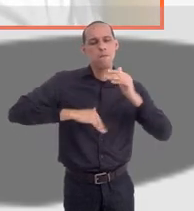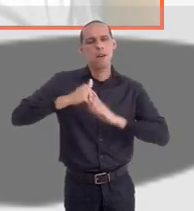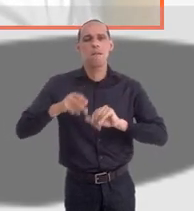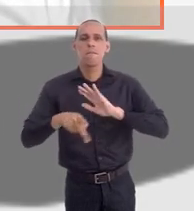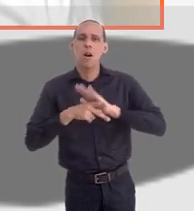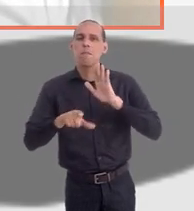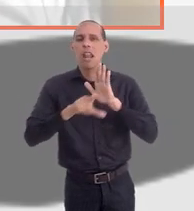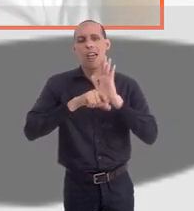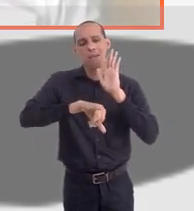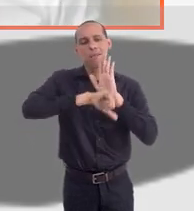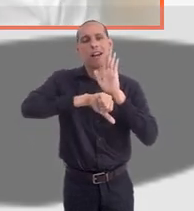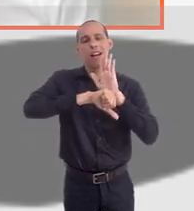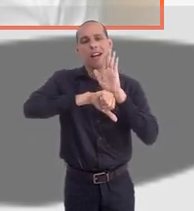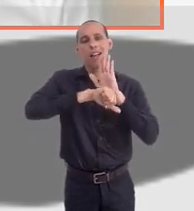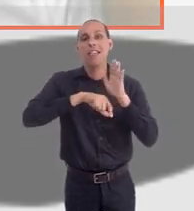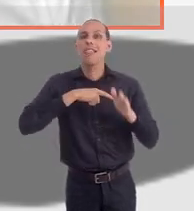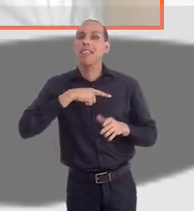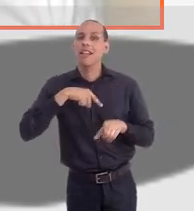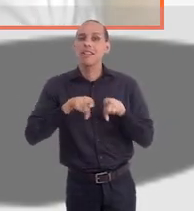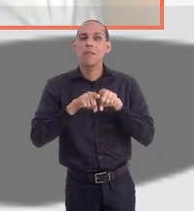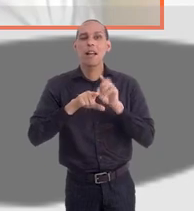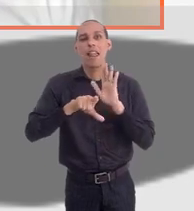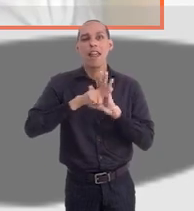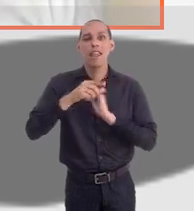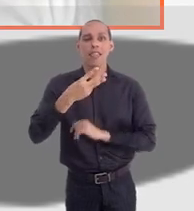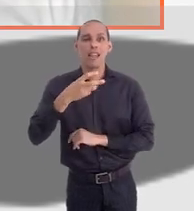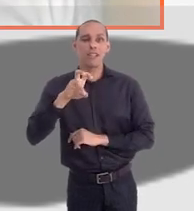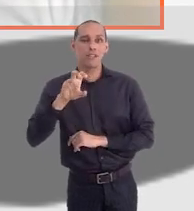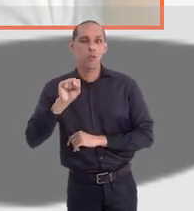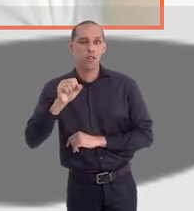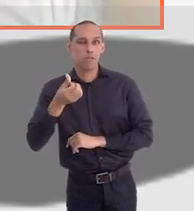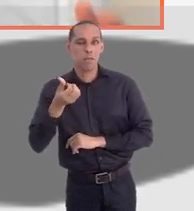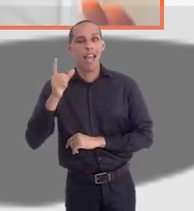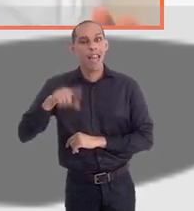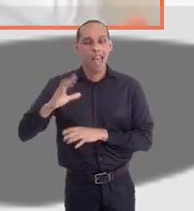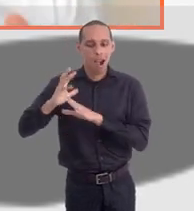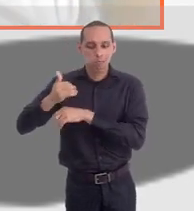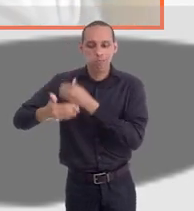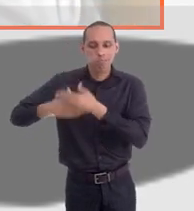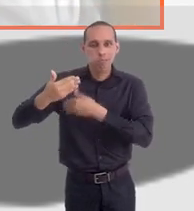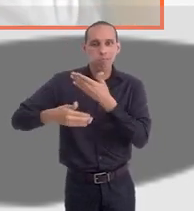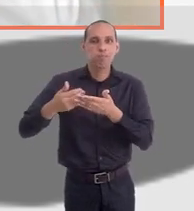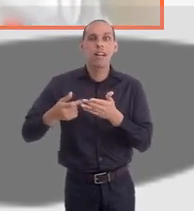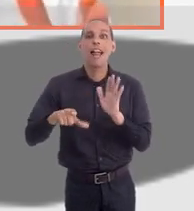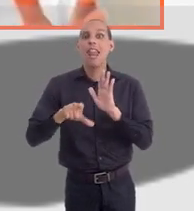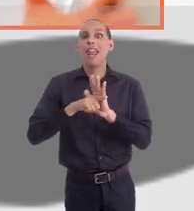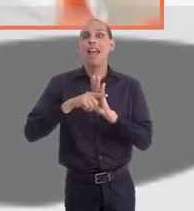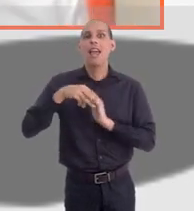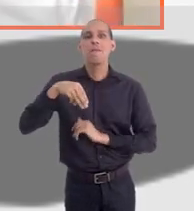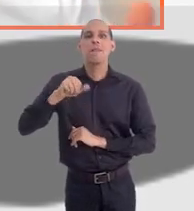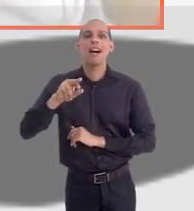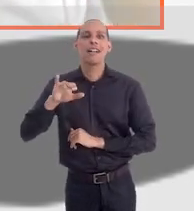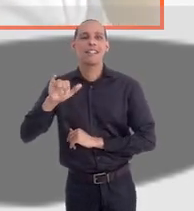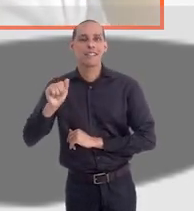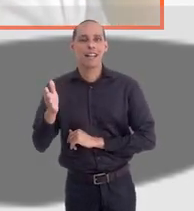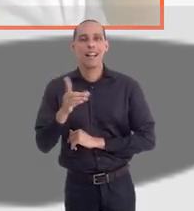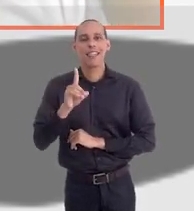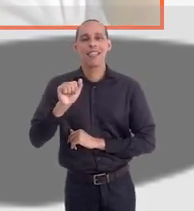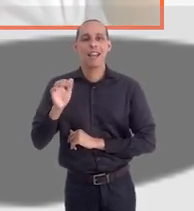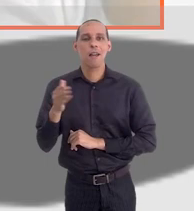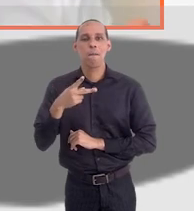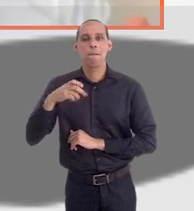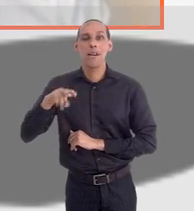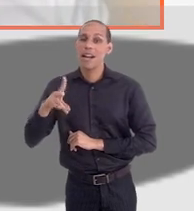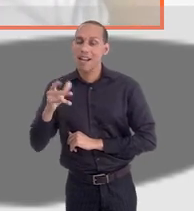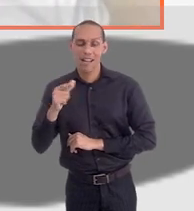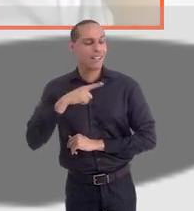das leis penais, né? Existe uma lei, a Lei 3586, que é a da Carreira da Polícia Civil, que obriga a temática Maria da Penha. Então, vai cair algo relacionado